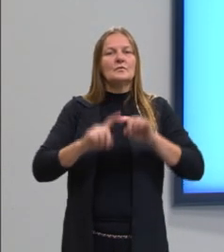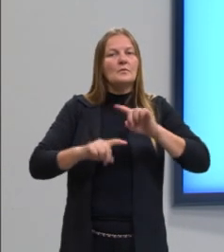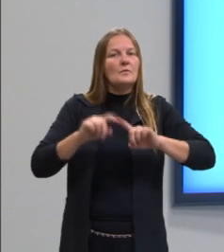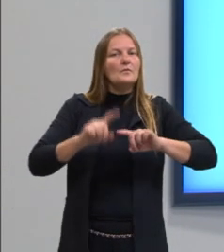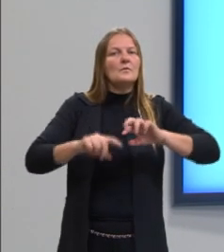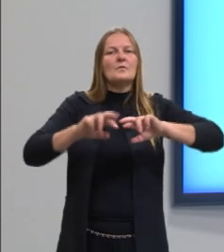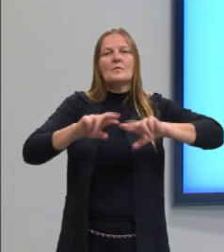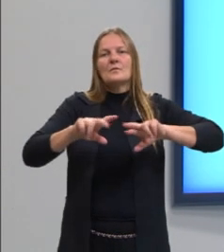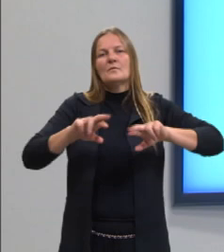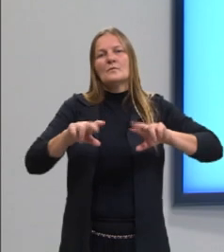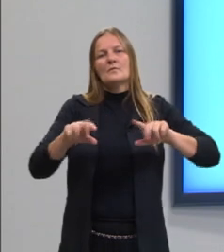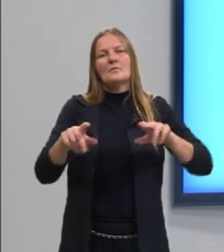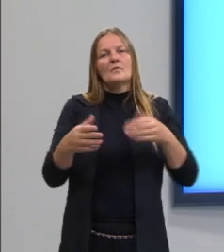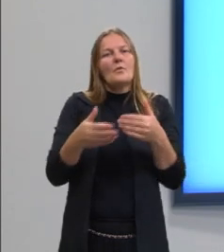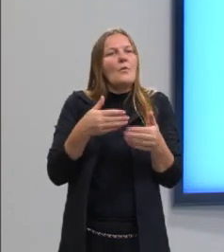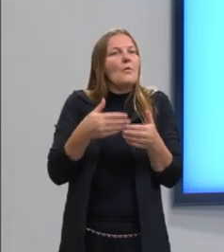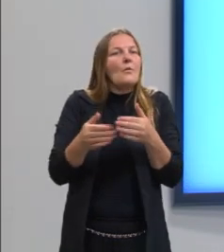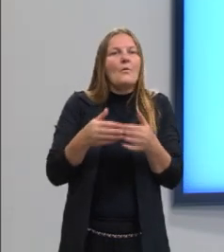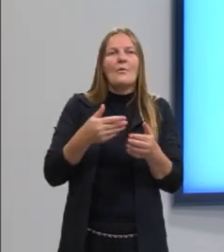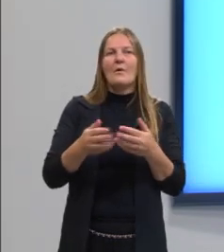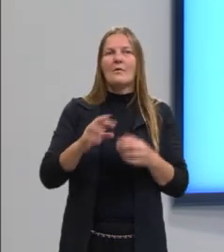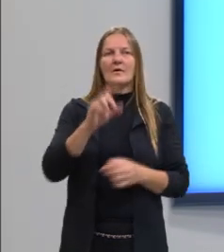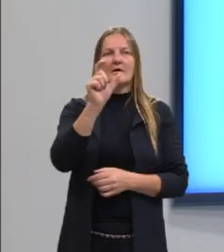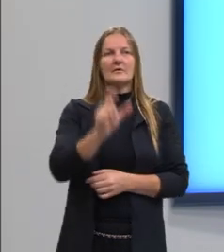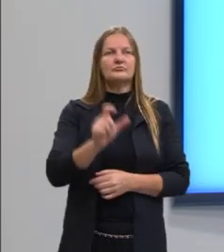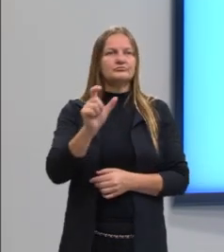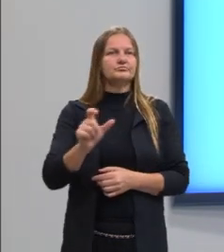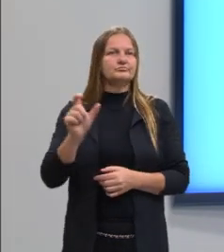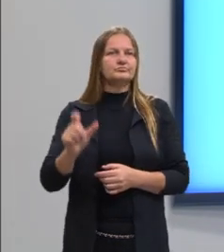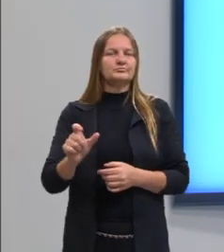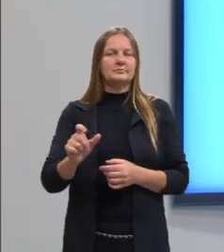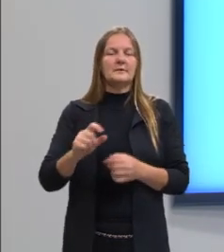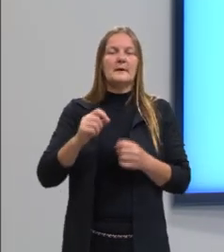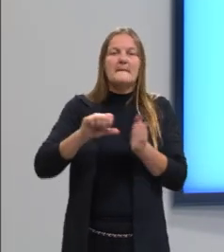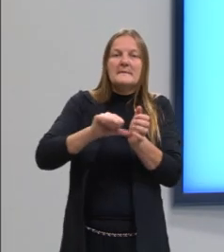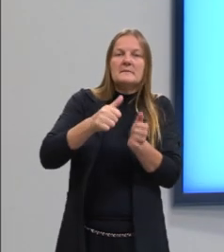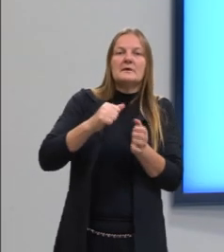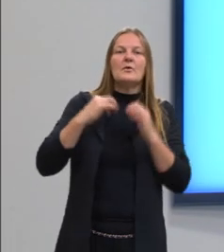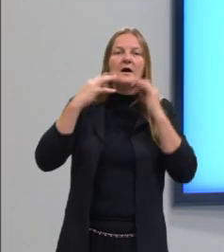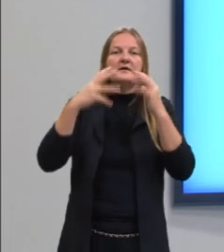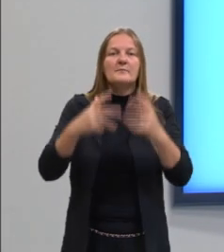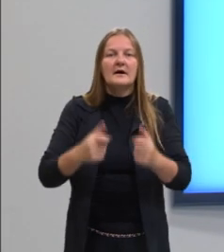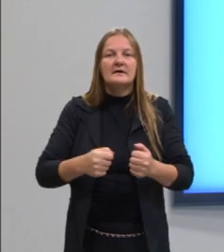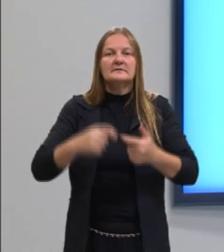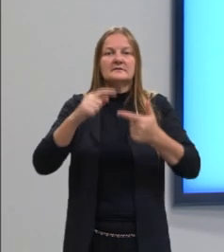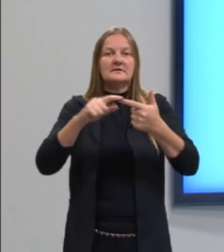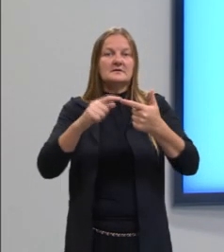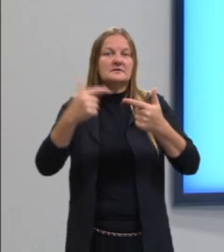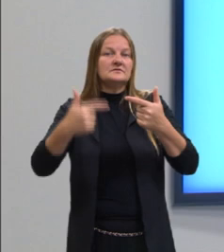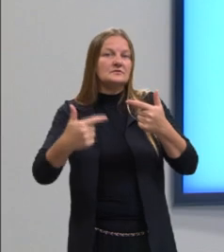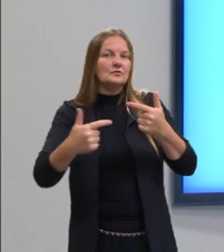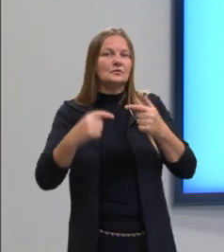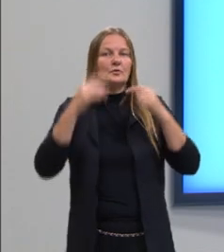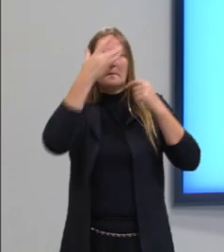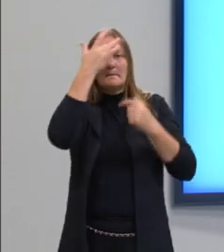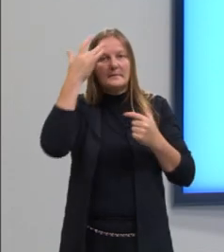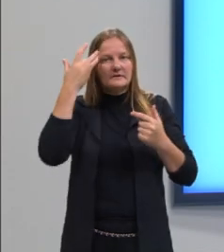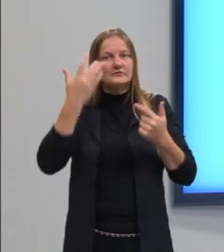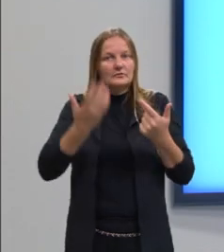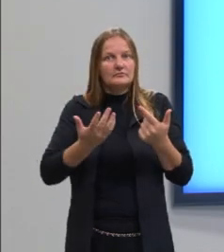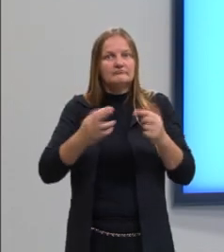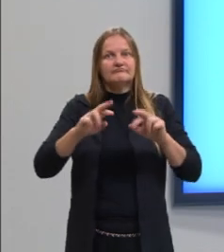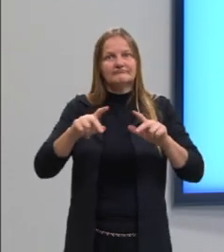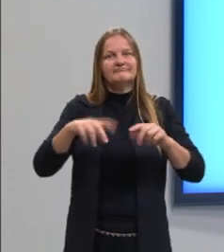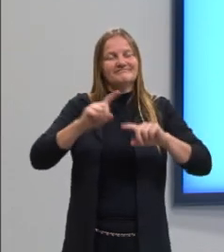objetos de natureza qualquer. Então, no primeiro exemplo, eu trouxe conjunto de animais e agora conjunto de pessoas. Então, as